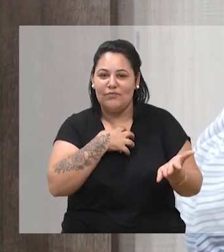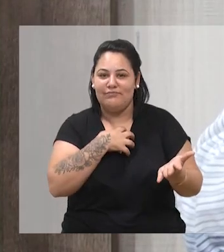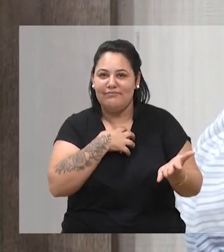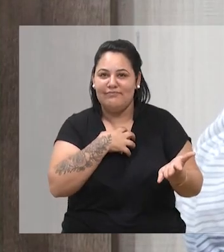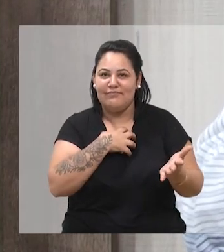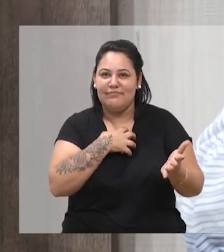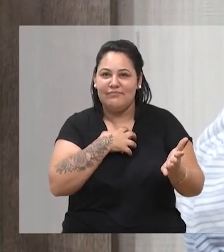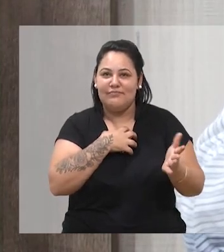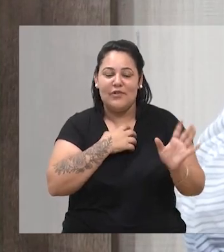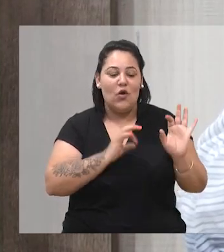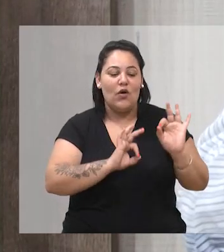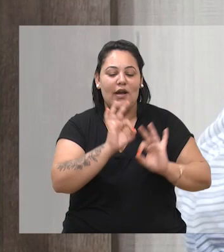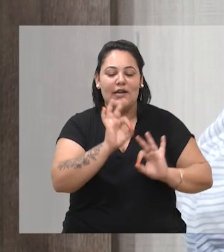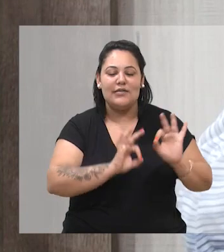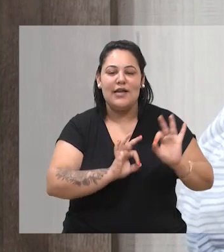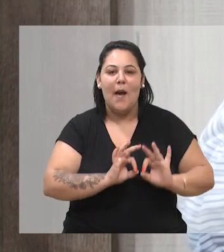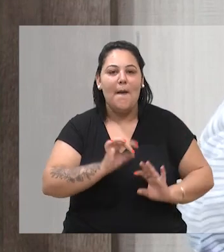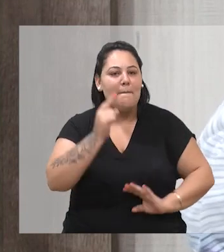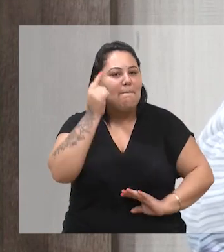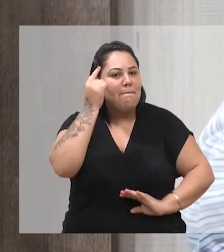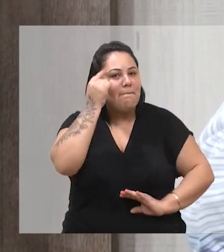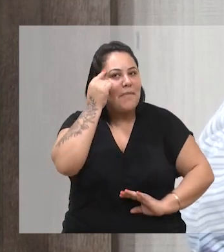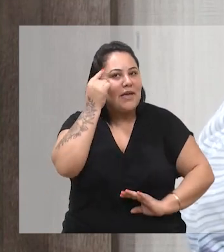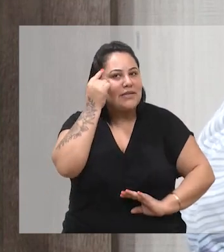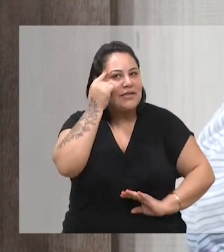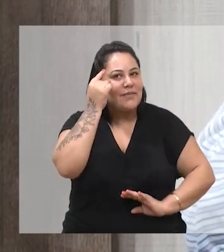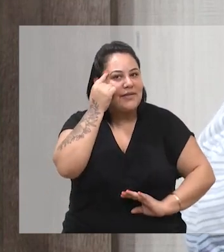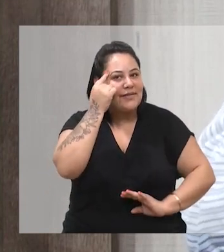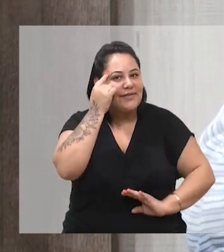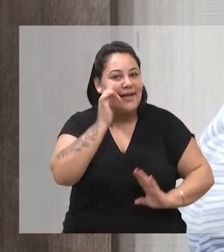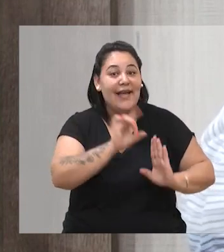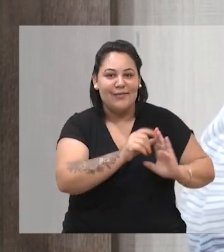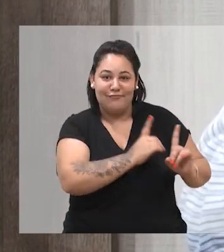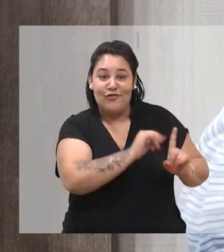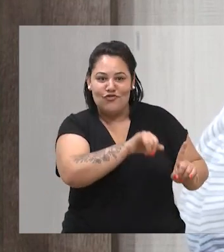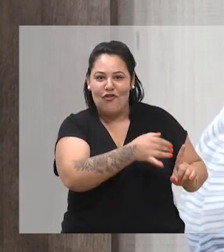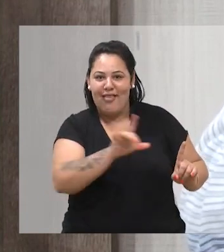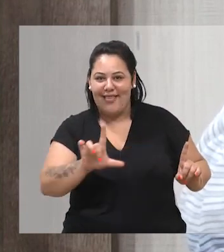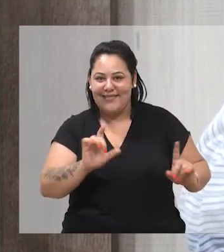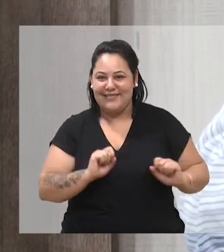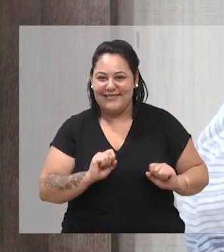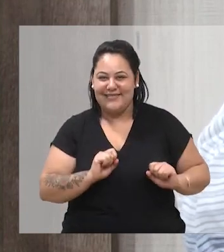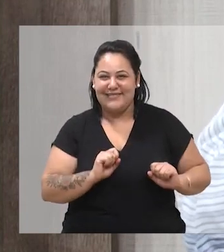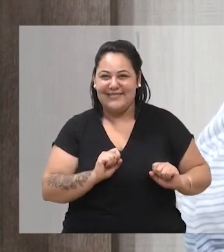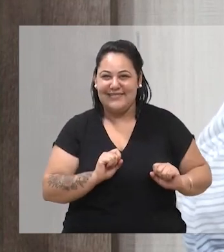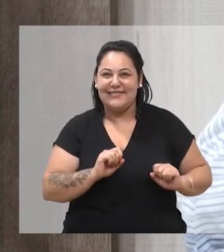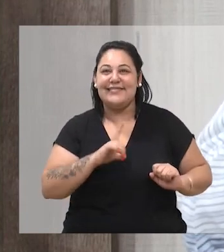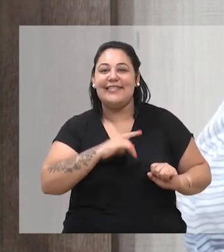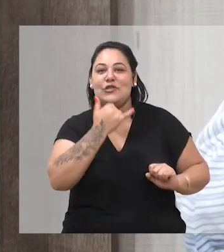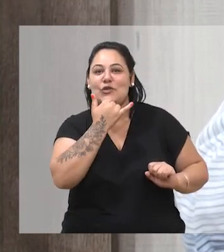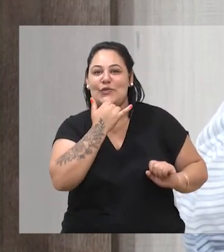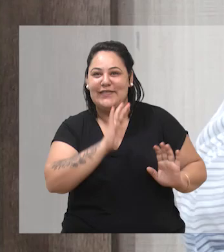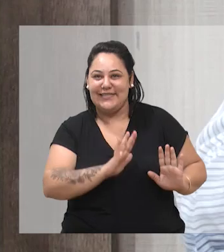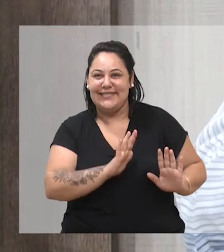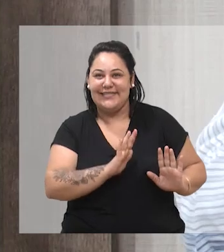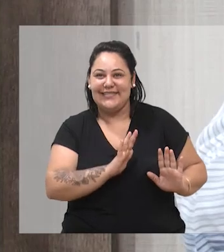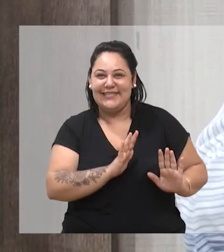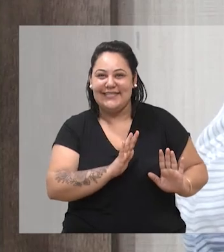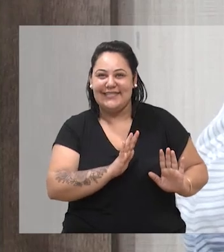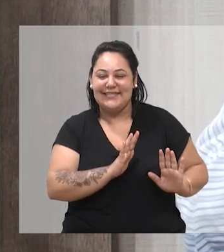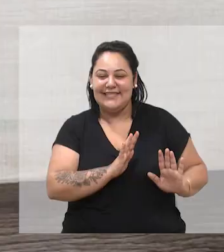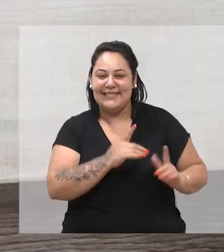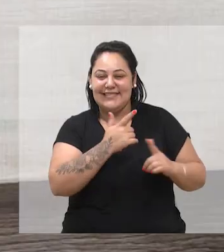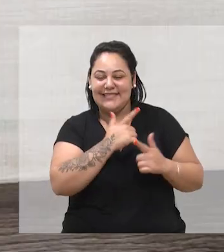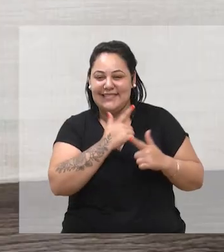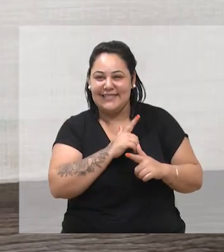E outra ideia também aqui, não só do Mantovani, mas de outros contos, do próprio Lucchese, é o fator tempo.